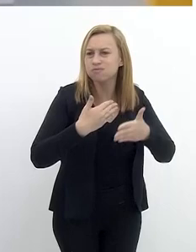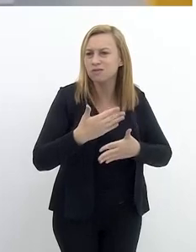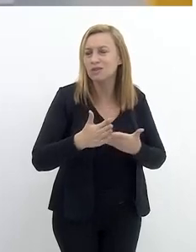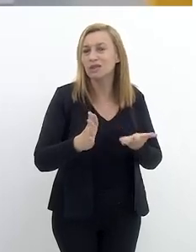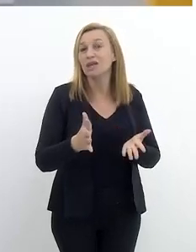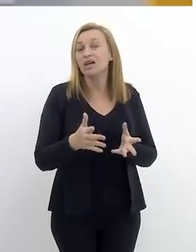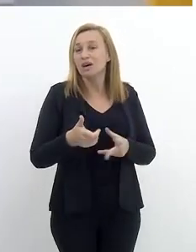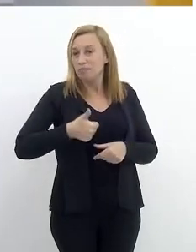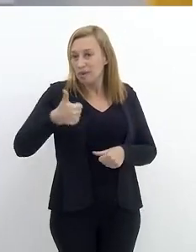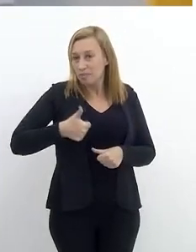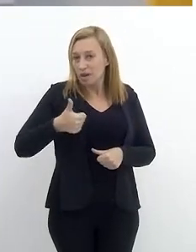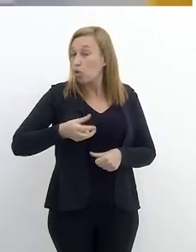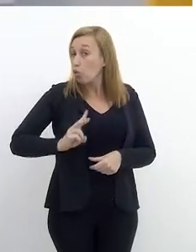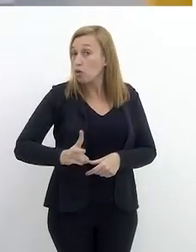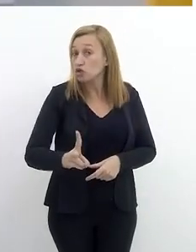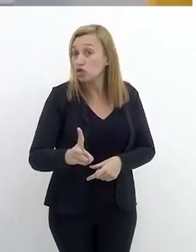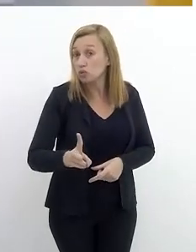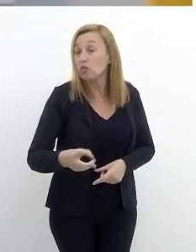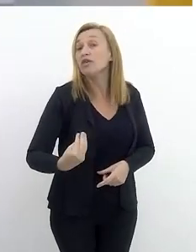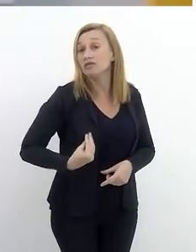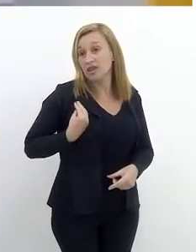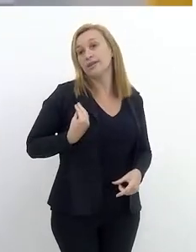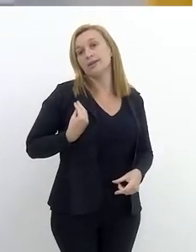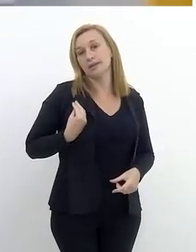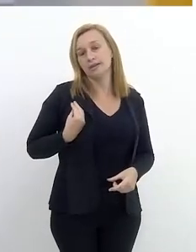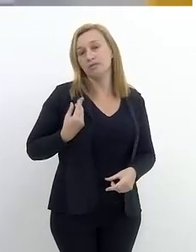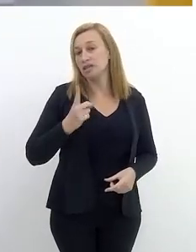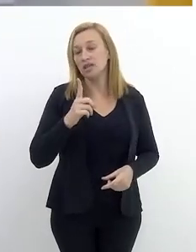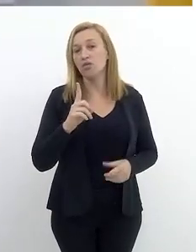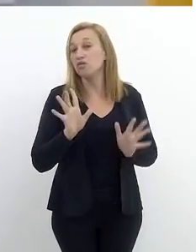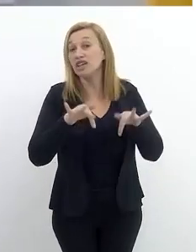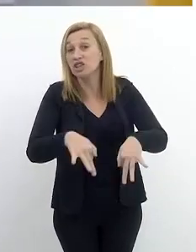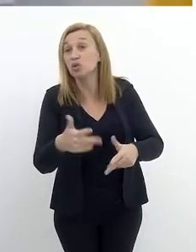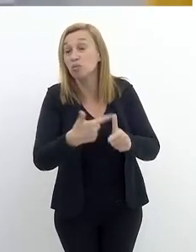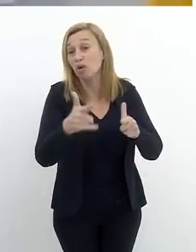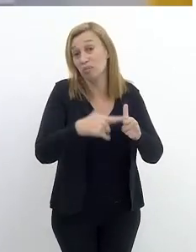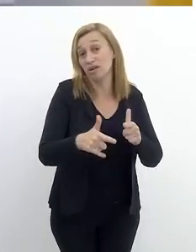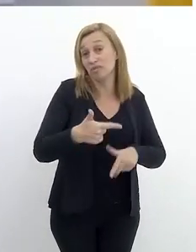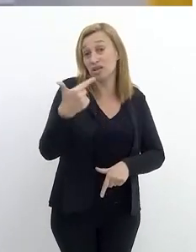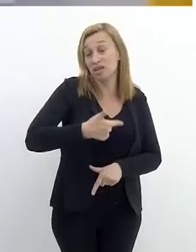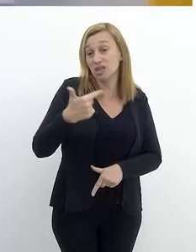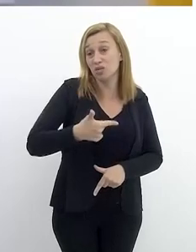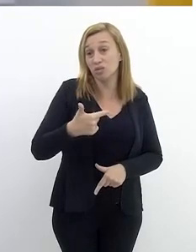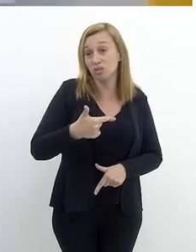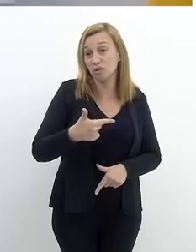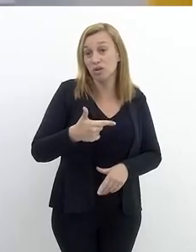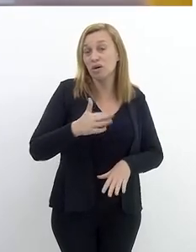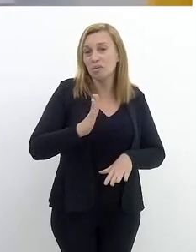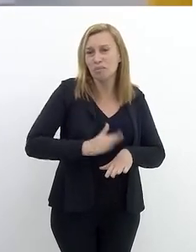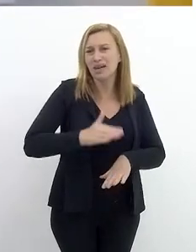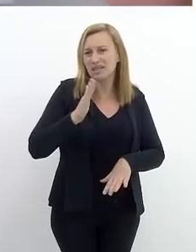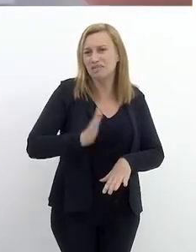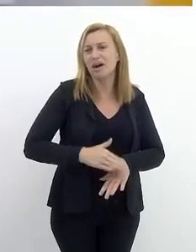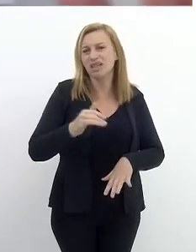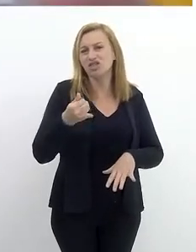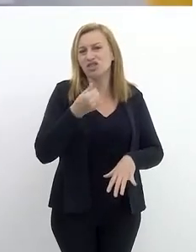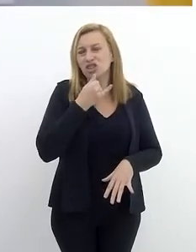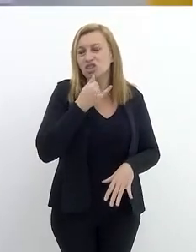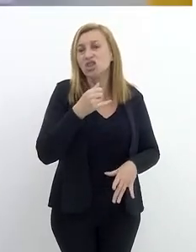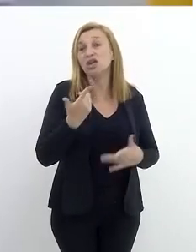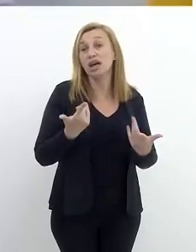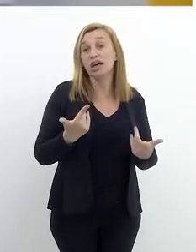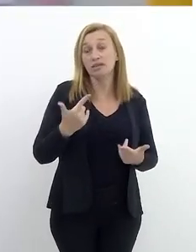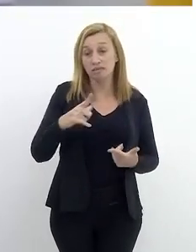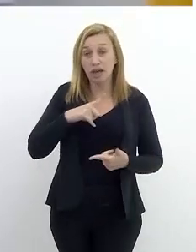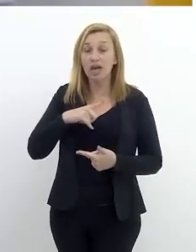primeiro que ele continua existindo, você não solucionou aquele problema. E, segundo, ele vai trazendo mais e mais consequências.